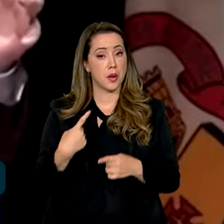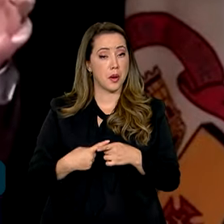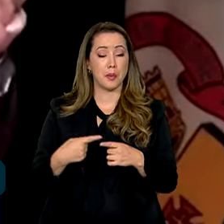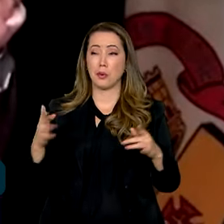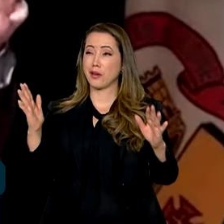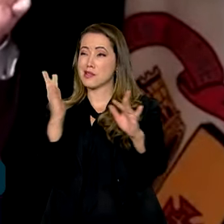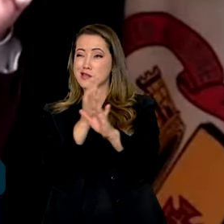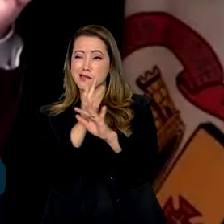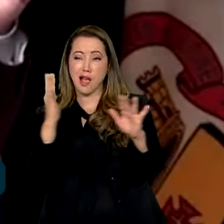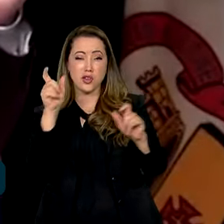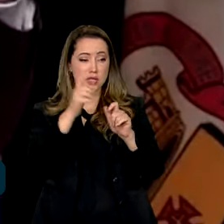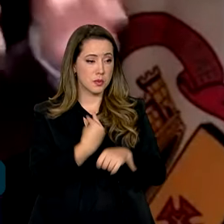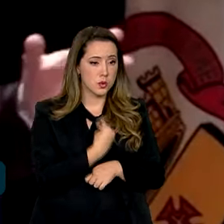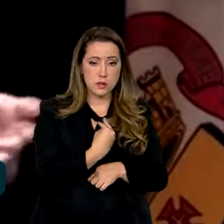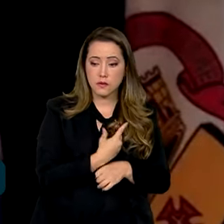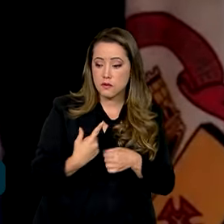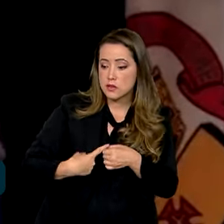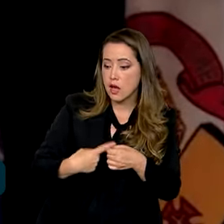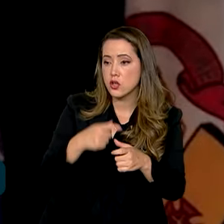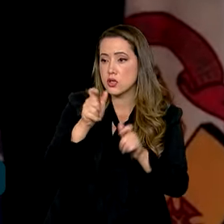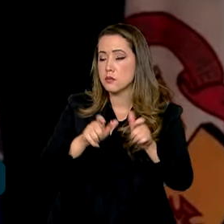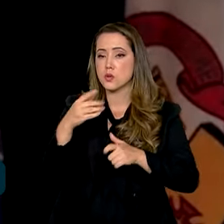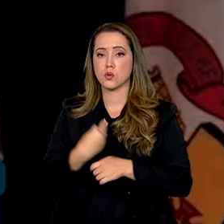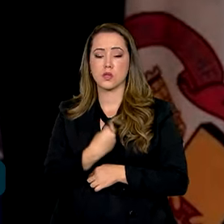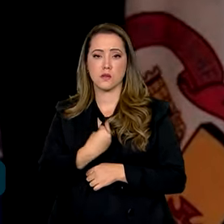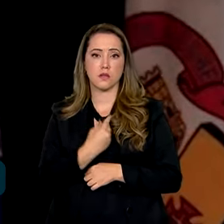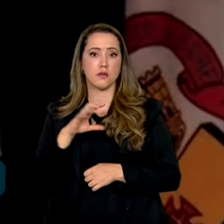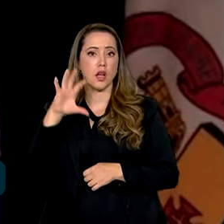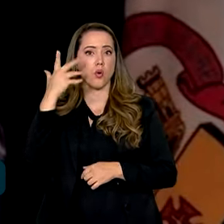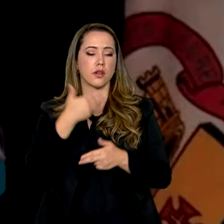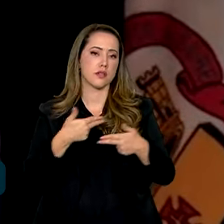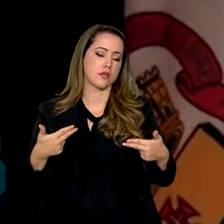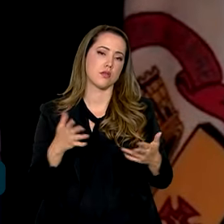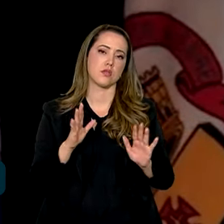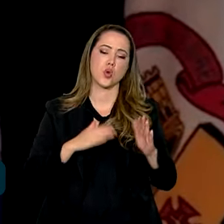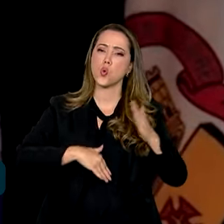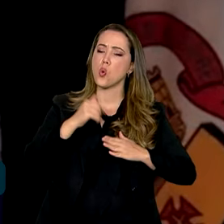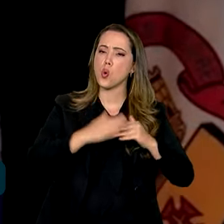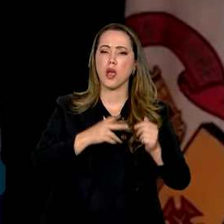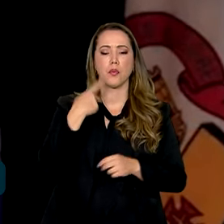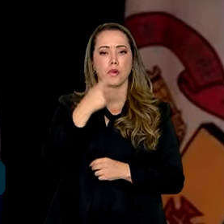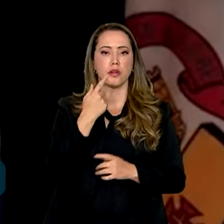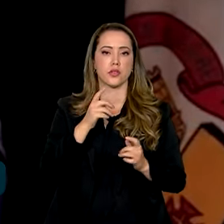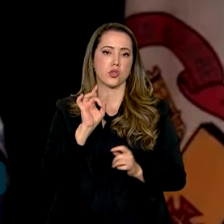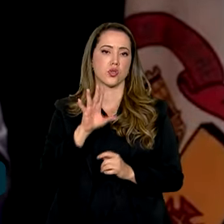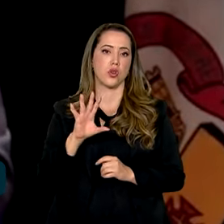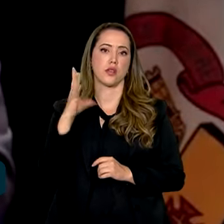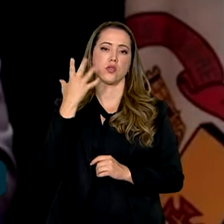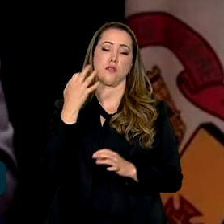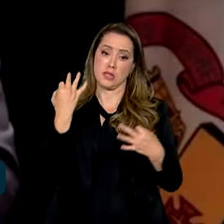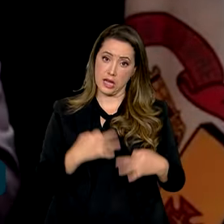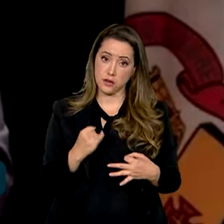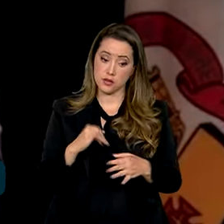que as pessoas moram, é nas cidades que as coisas acontecem e qualquer política pública só tem resolutividade.